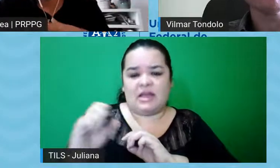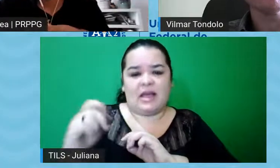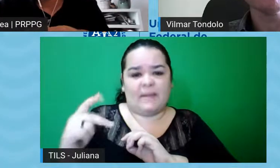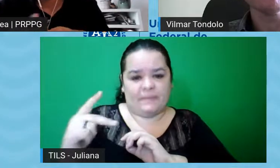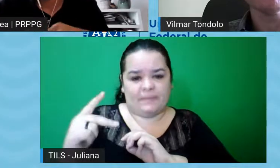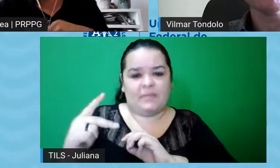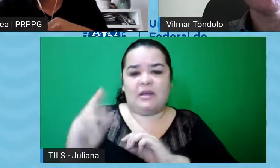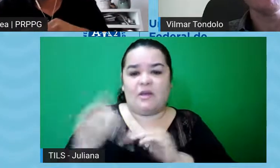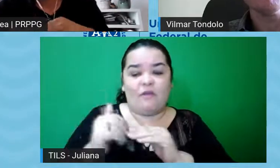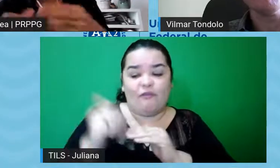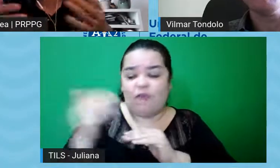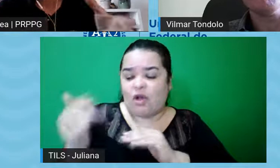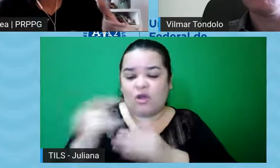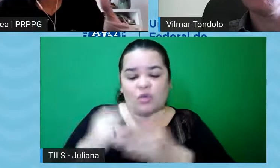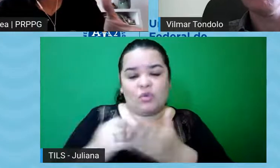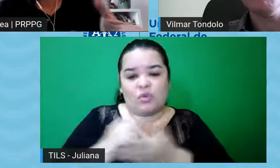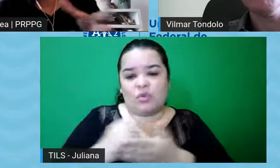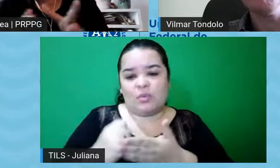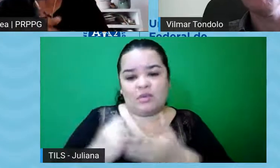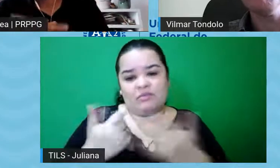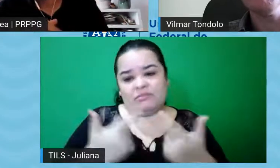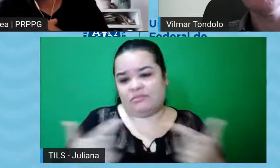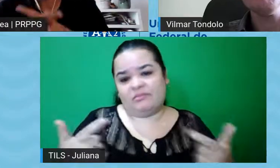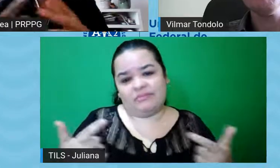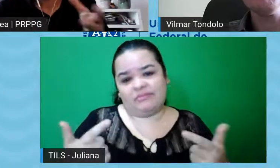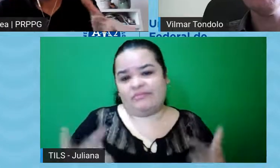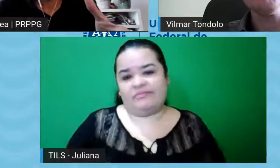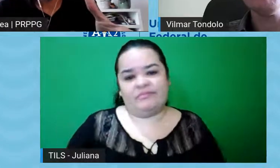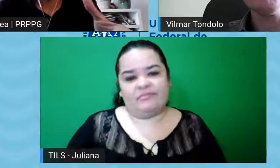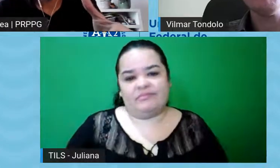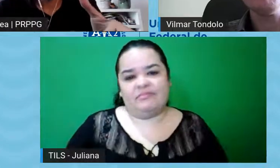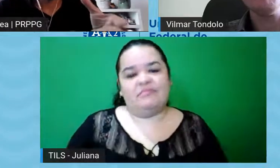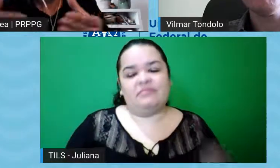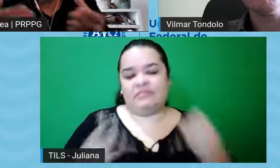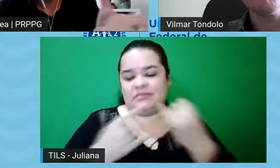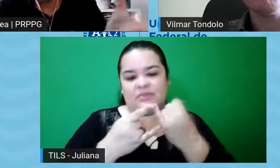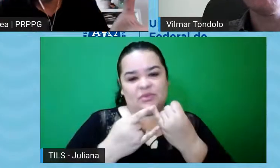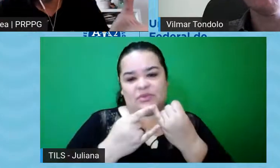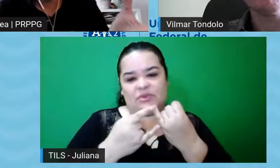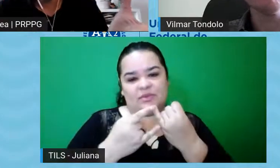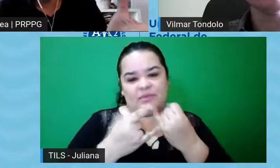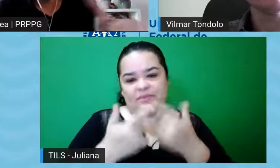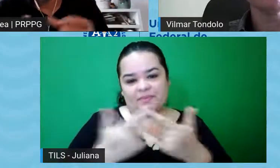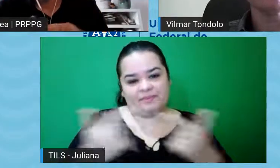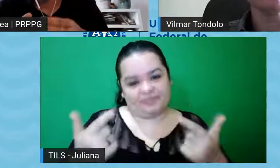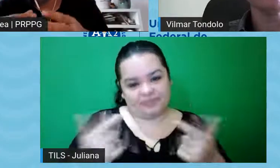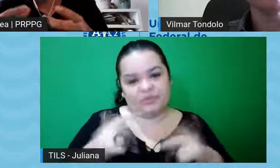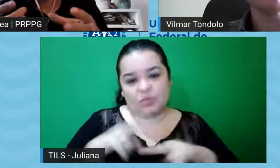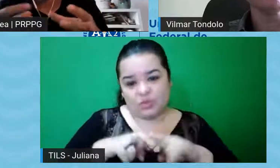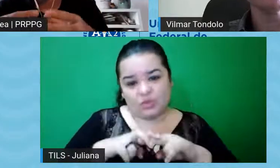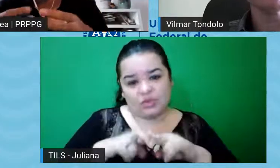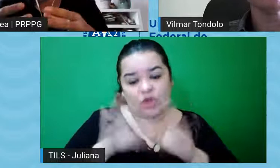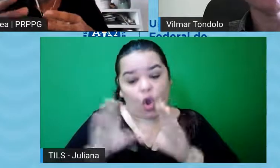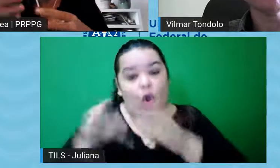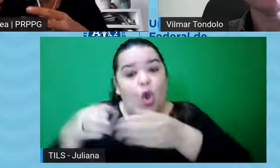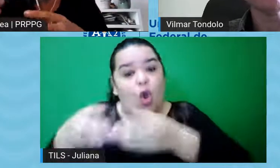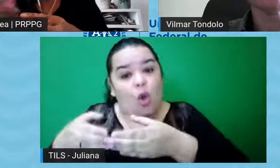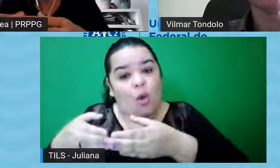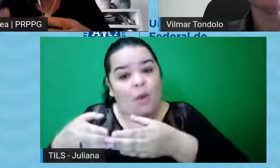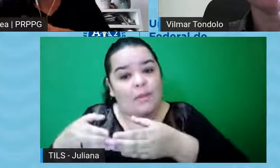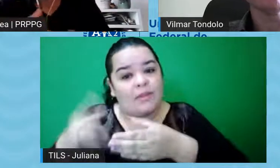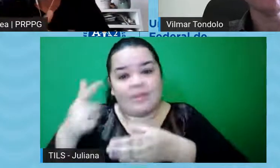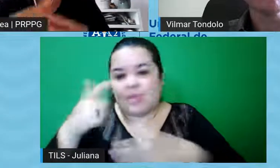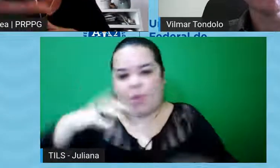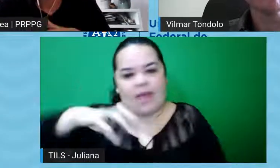fora da plataforma Brasil, é por isso que os comitês de ética eles não têm um SEI, porque, na verdade, eles não são uma